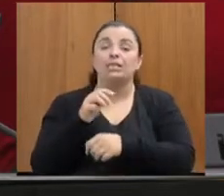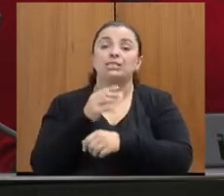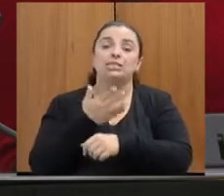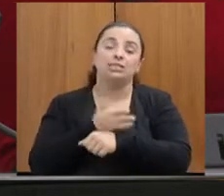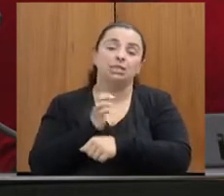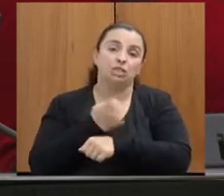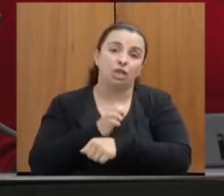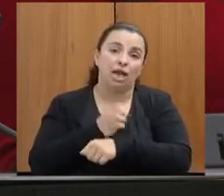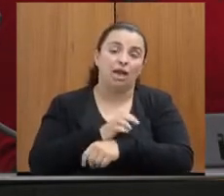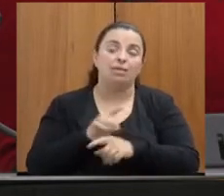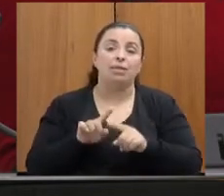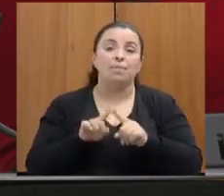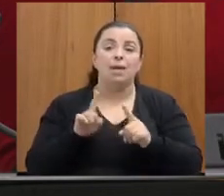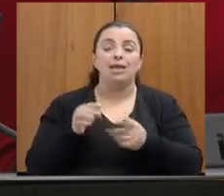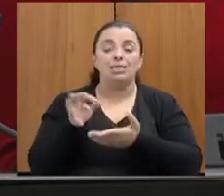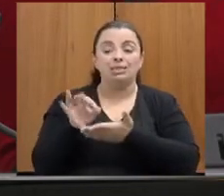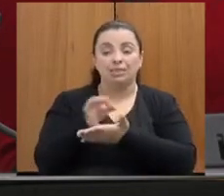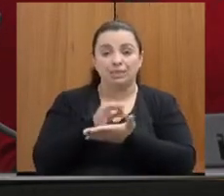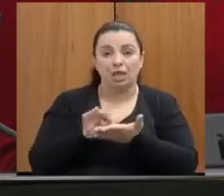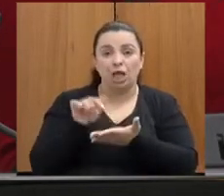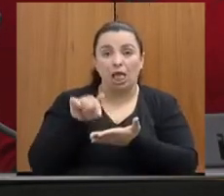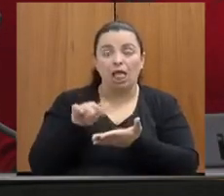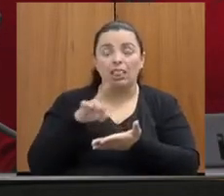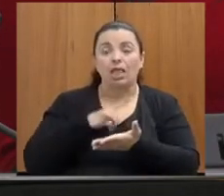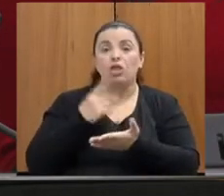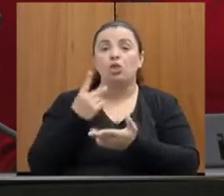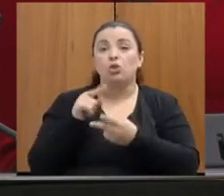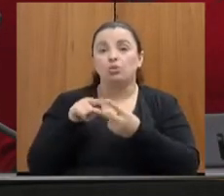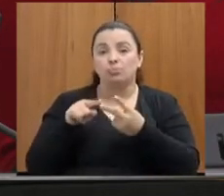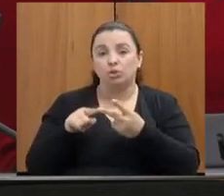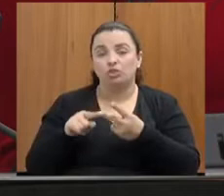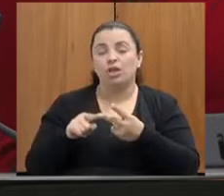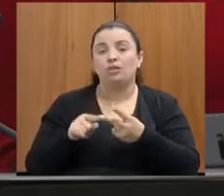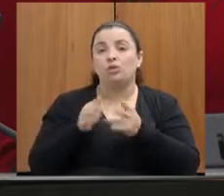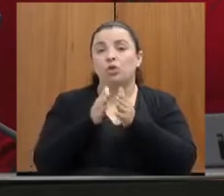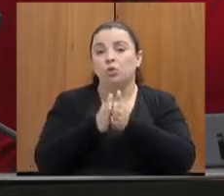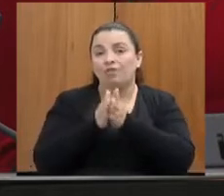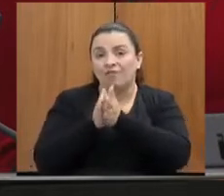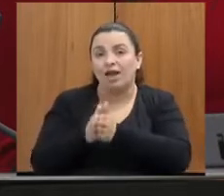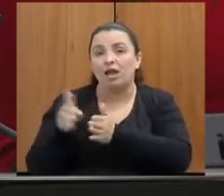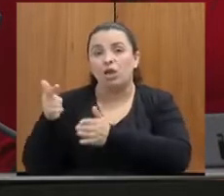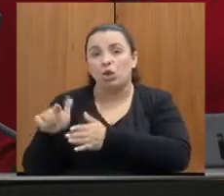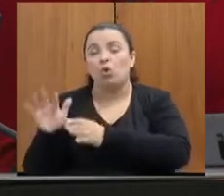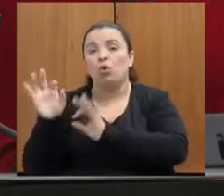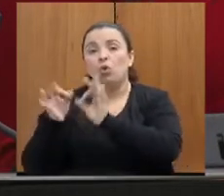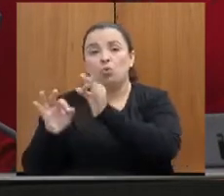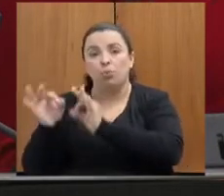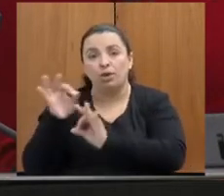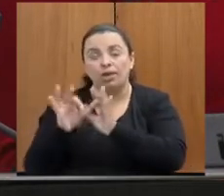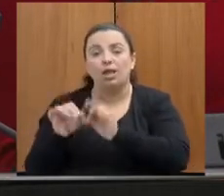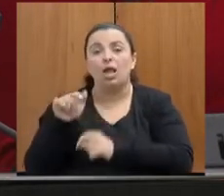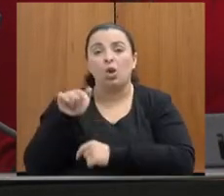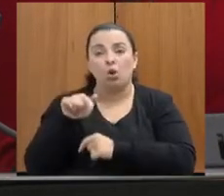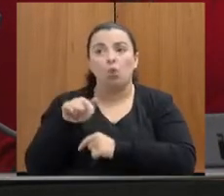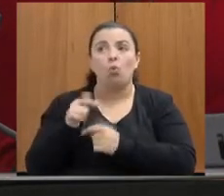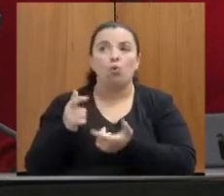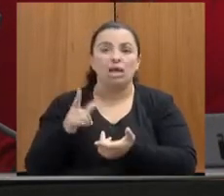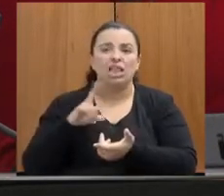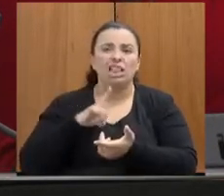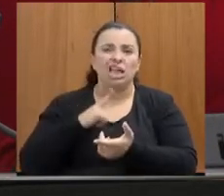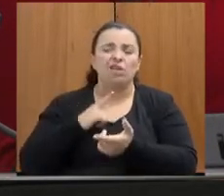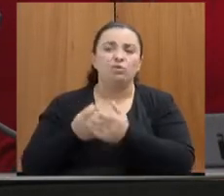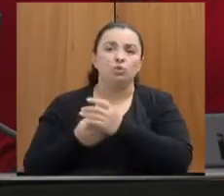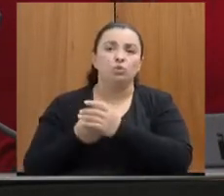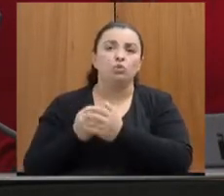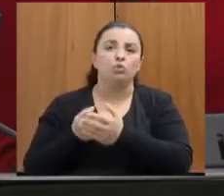projetos com a Universidade Federal dos Vales do Jequichão e Mucuri. um foi o que gerou o sistema PENHA, que é o que eu disse aqui, um banco de dados de